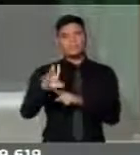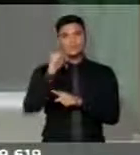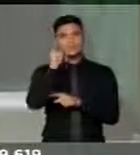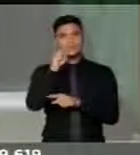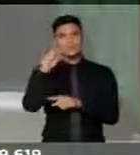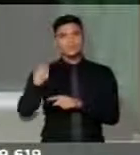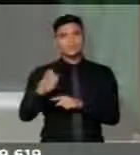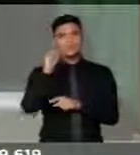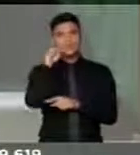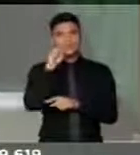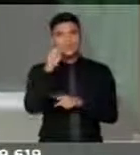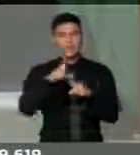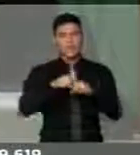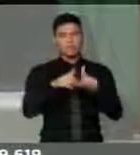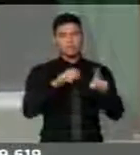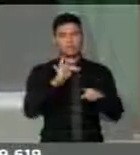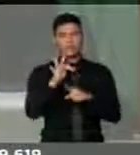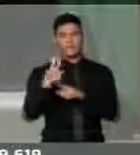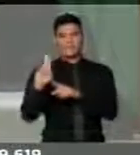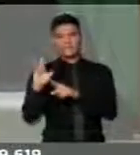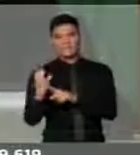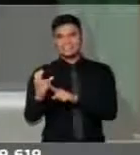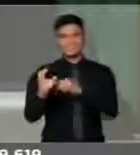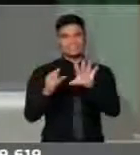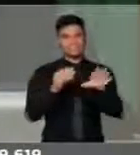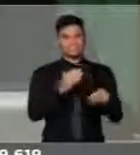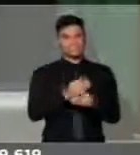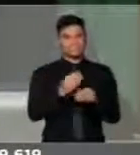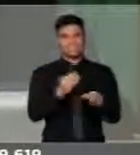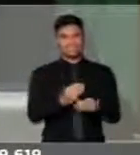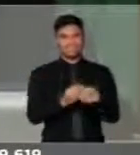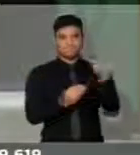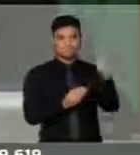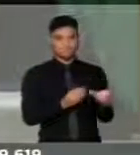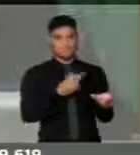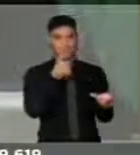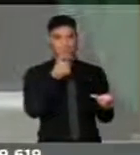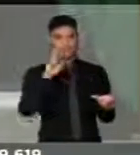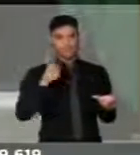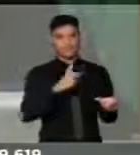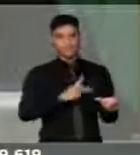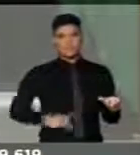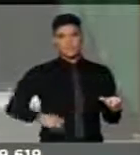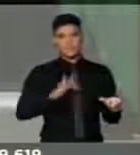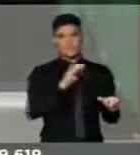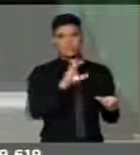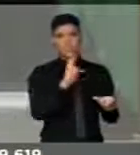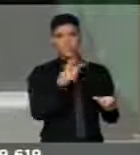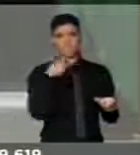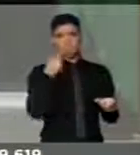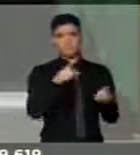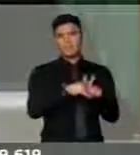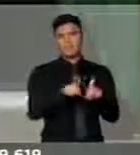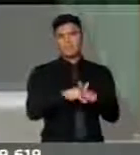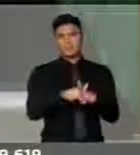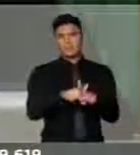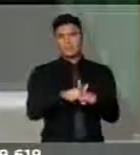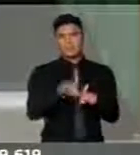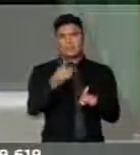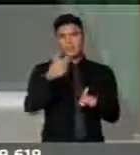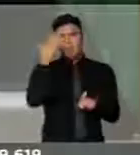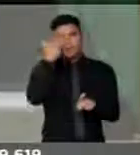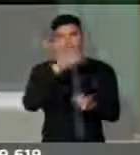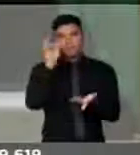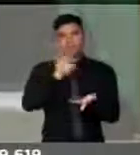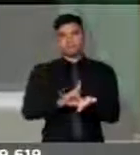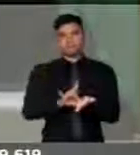falou que não concordava que as pedaladas fiscais representavam crime de responsabilidade. Então,